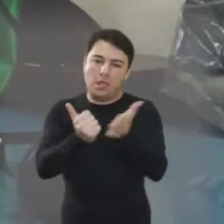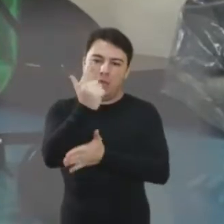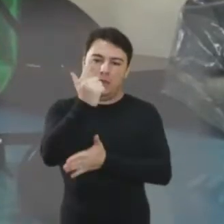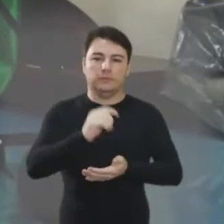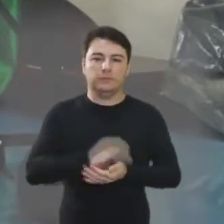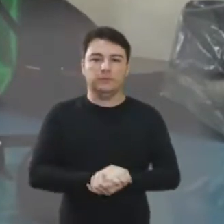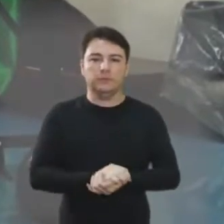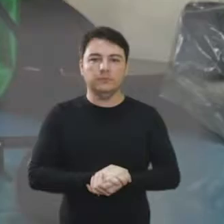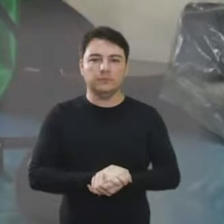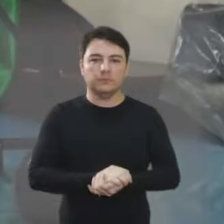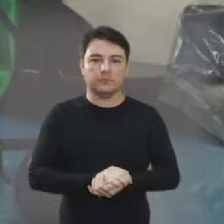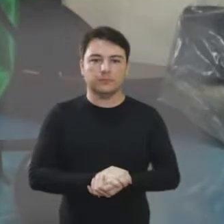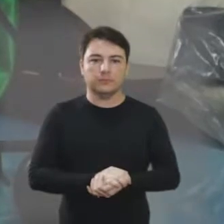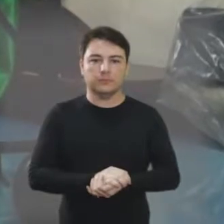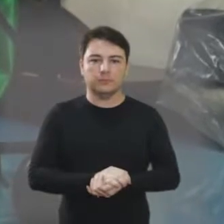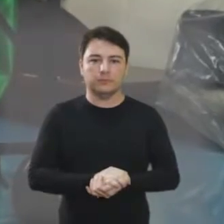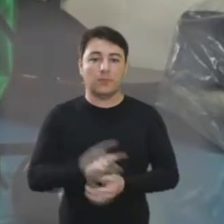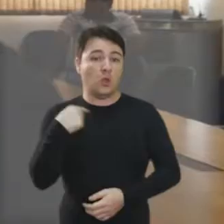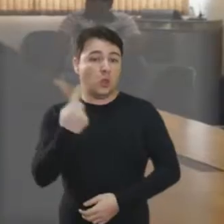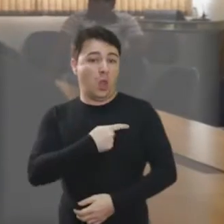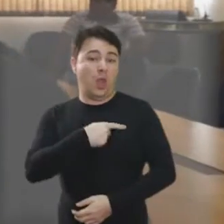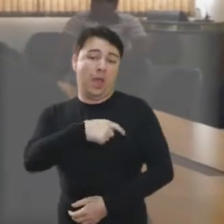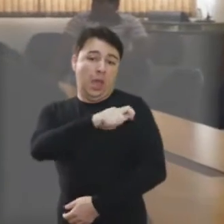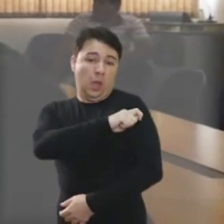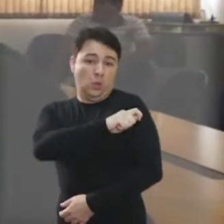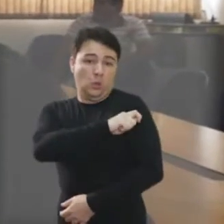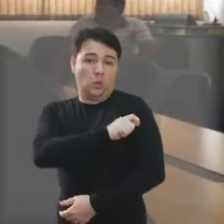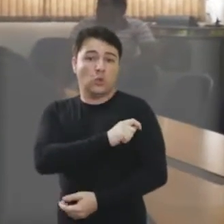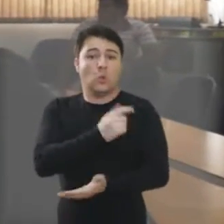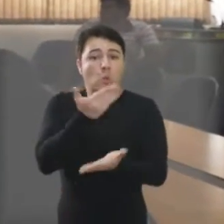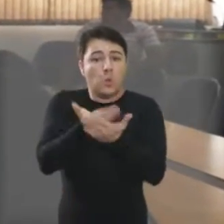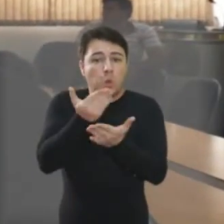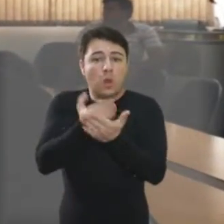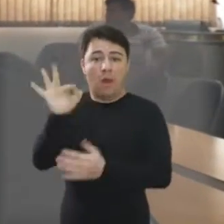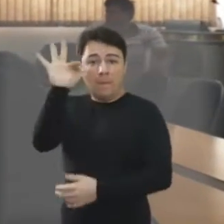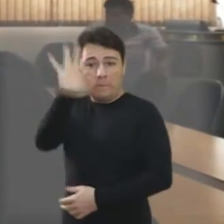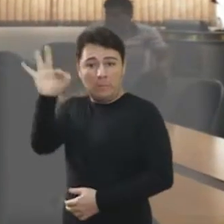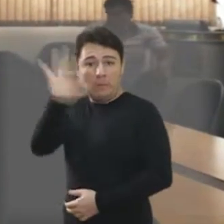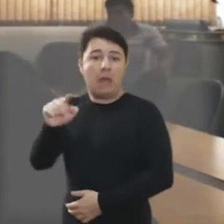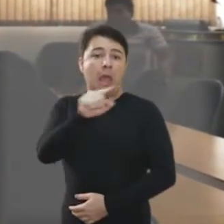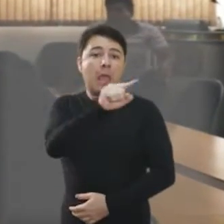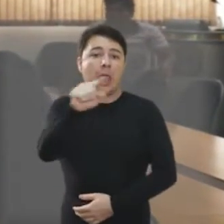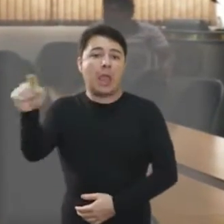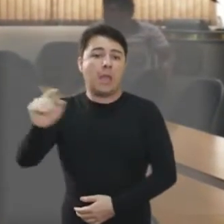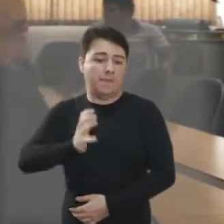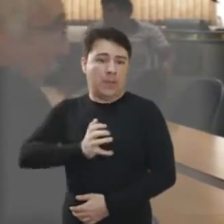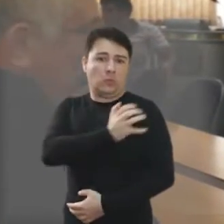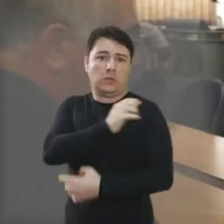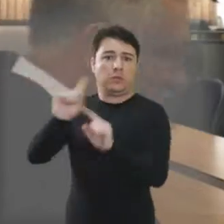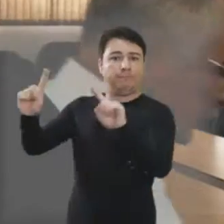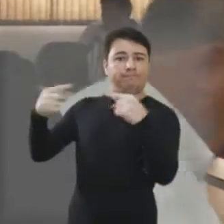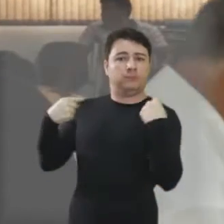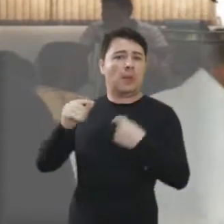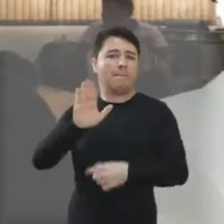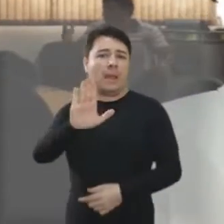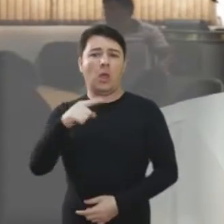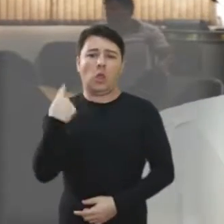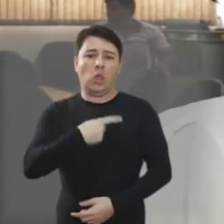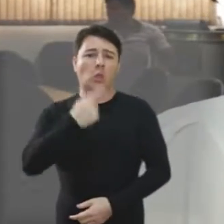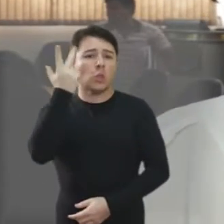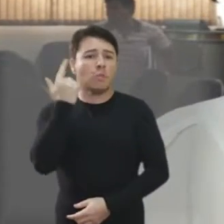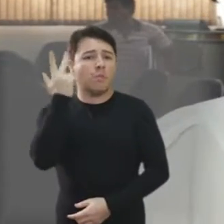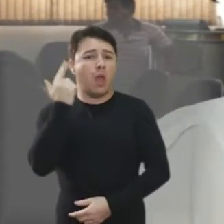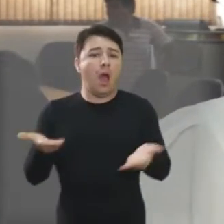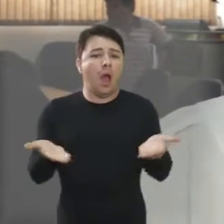compra e na entrega de sete cadeiras de rodas. Cria-se muito preconceito com os estudantes e a gente quer mostrar que a gente realmente se importa com a